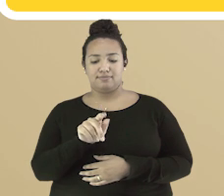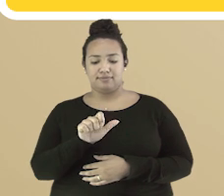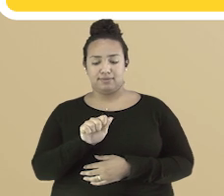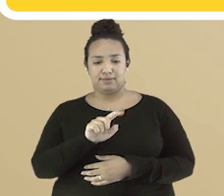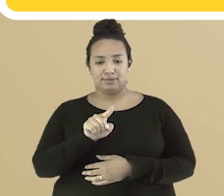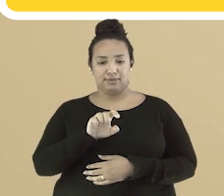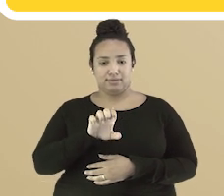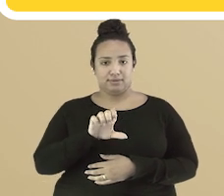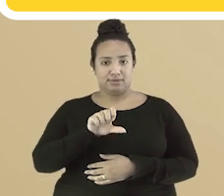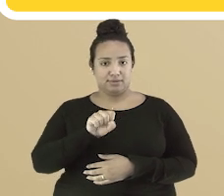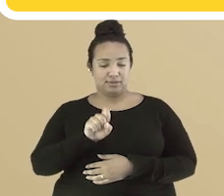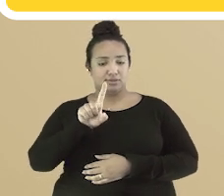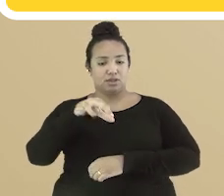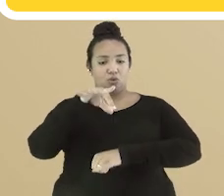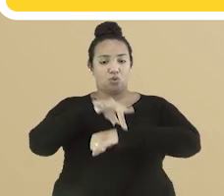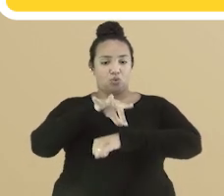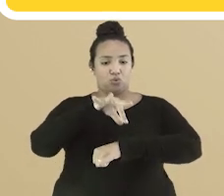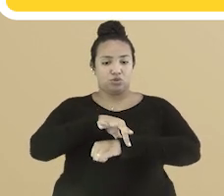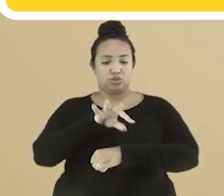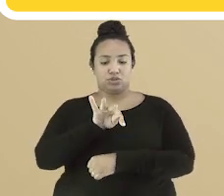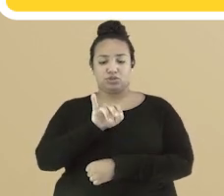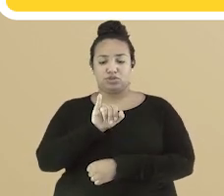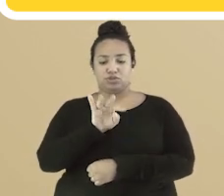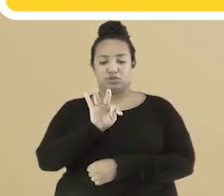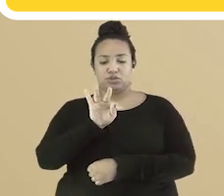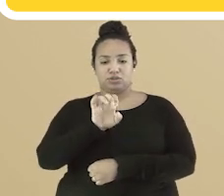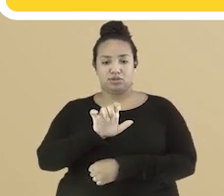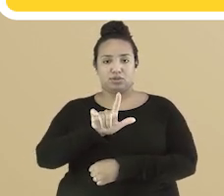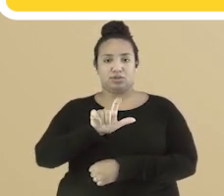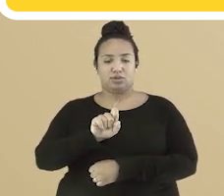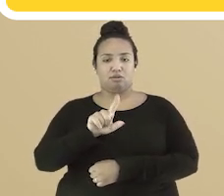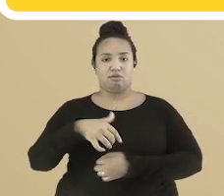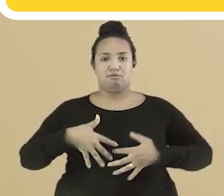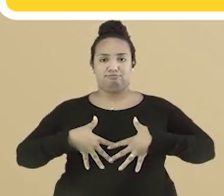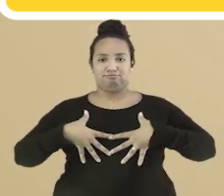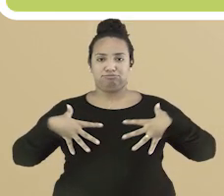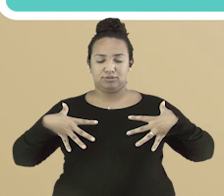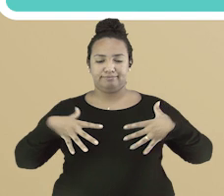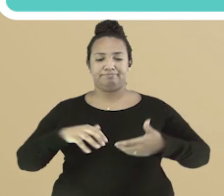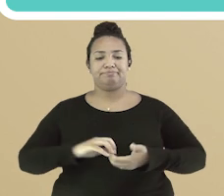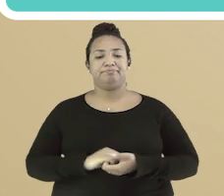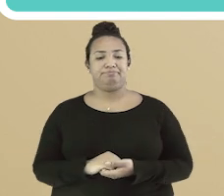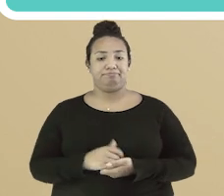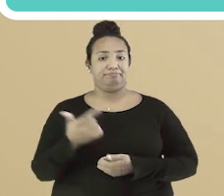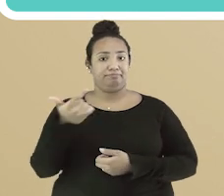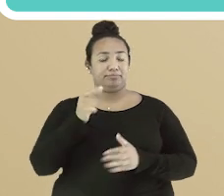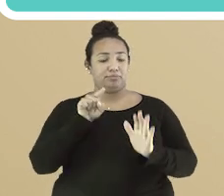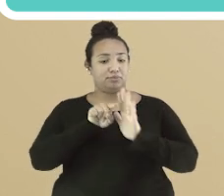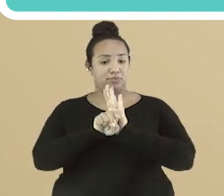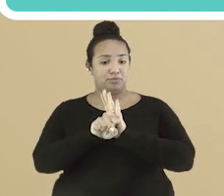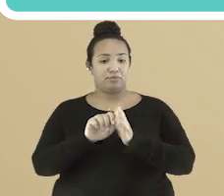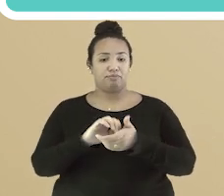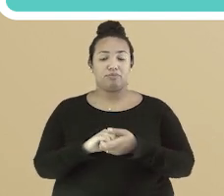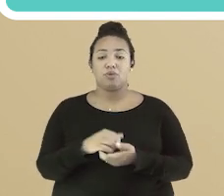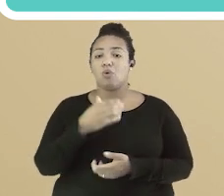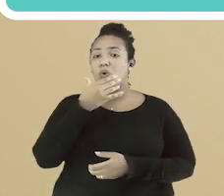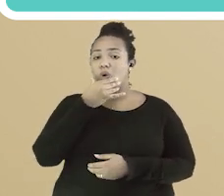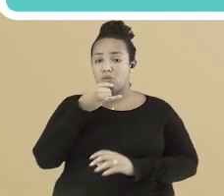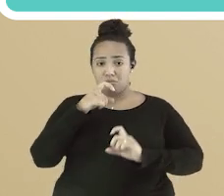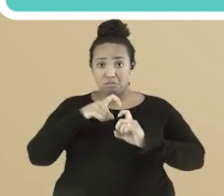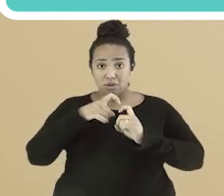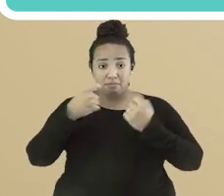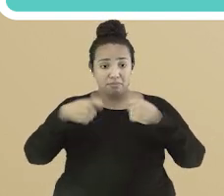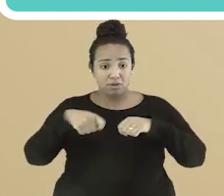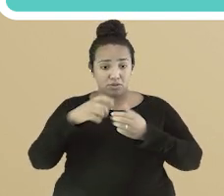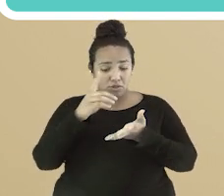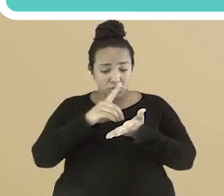conhecido como escápula. E titela é peito, tórax. Questão 2. O médico